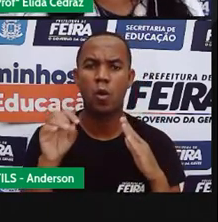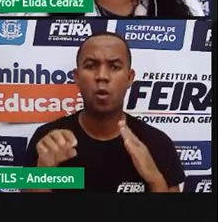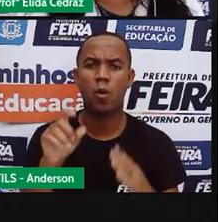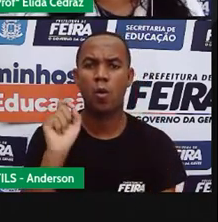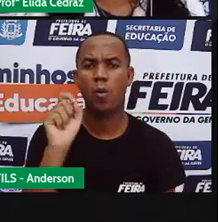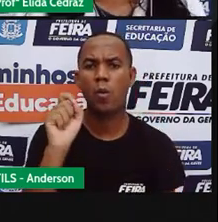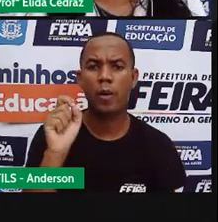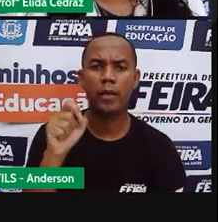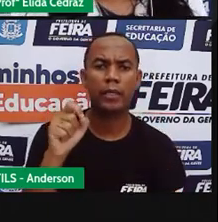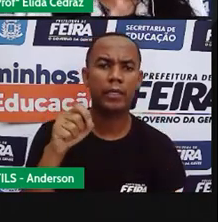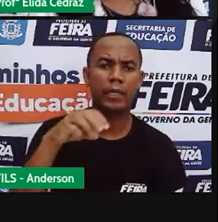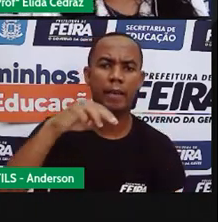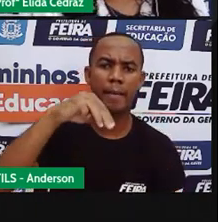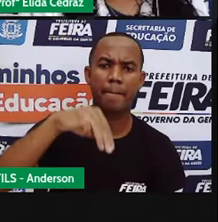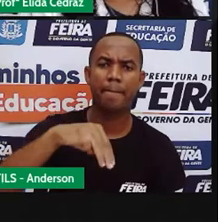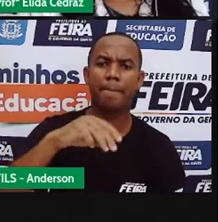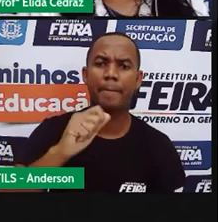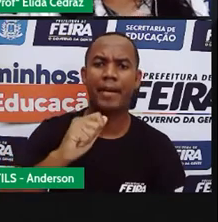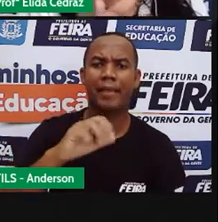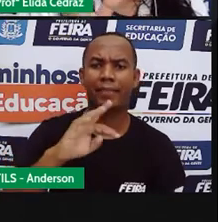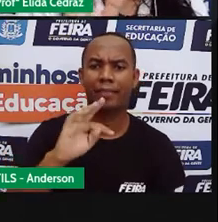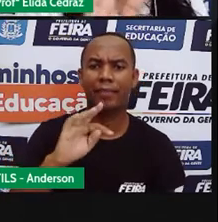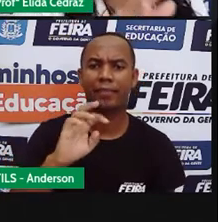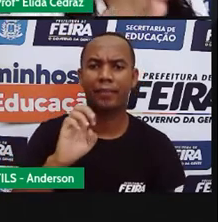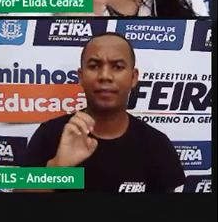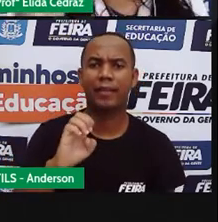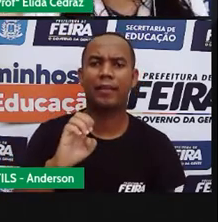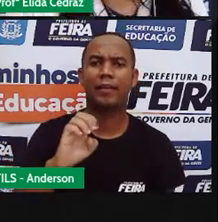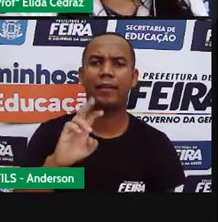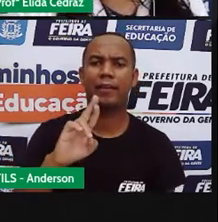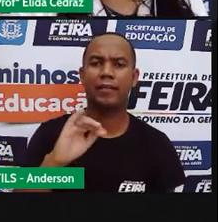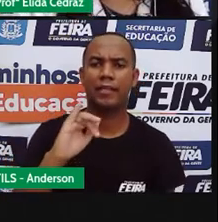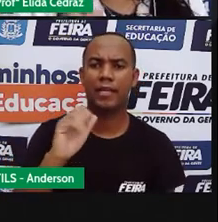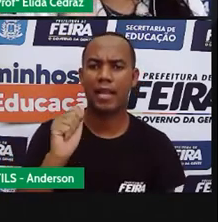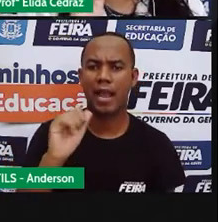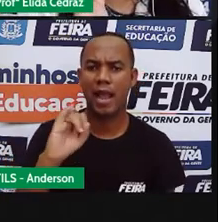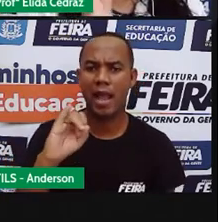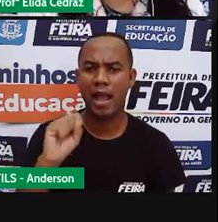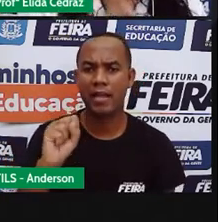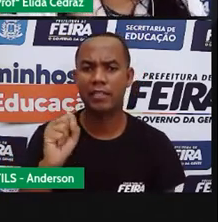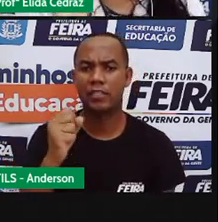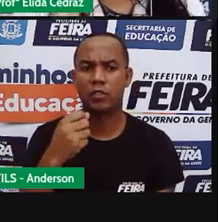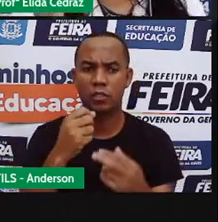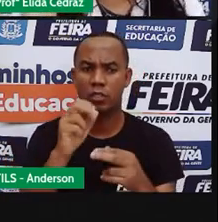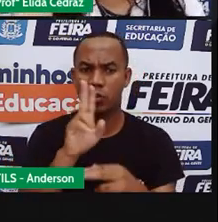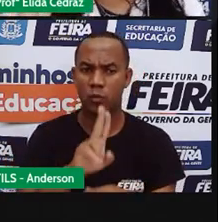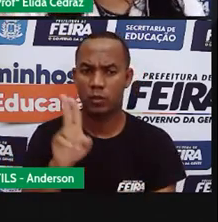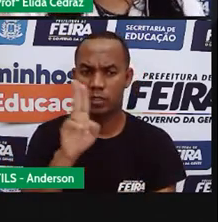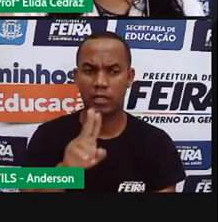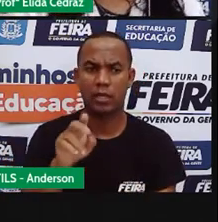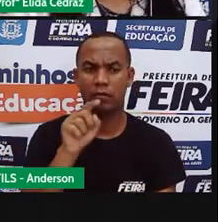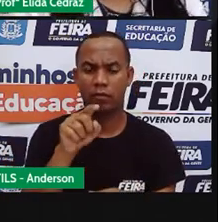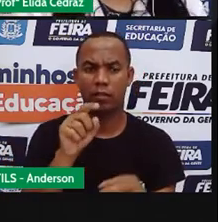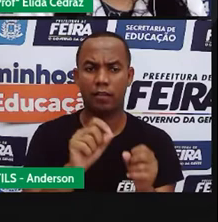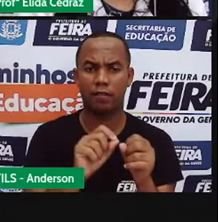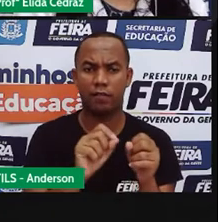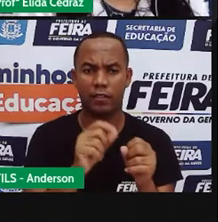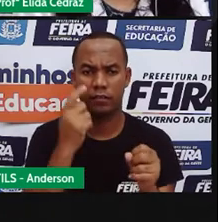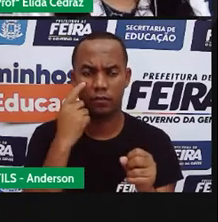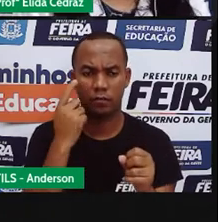utilizados. As propriedades e os materiais. Nós temos palha, madeira e tijolos.